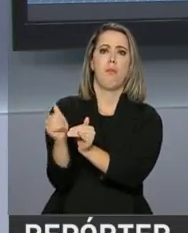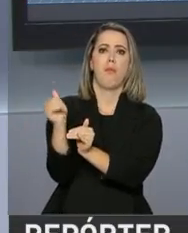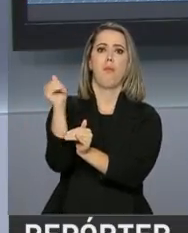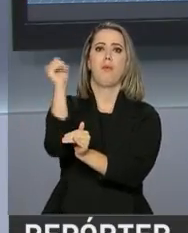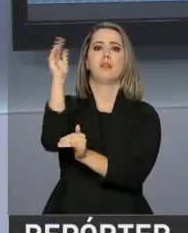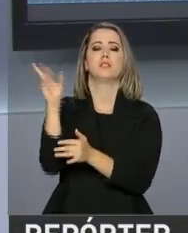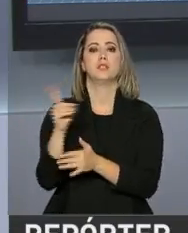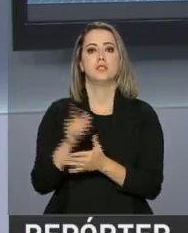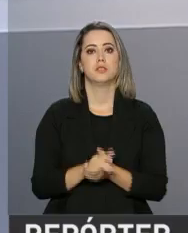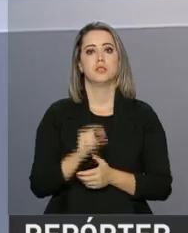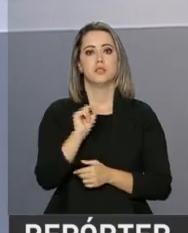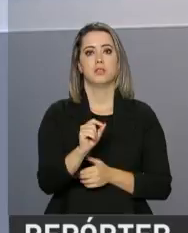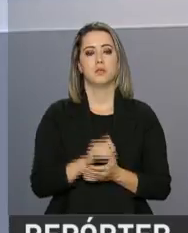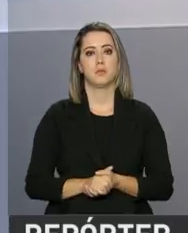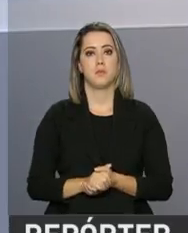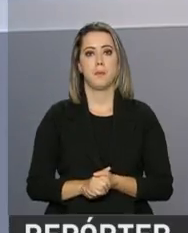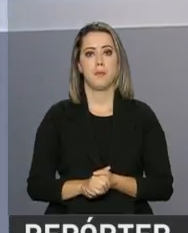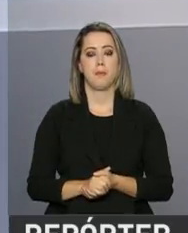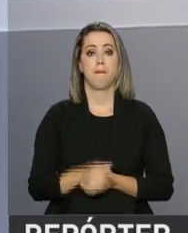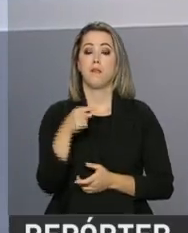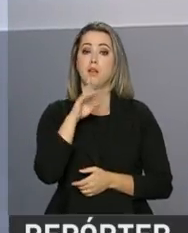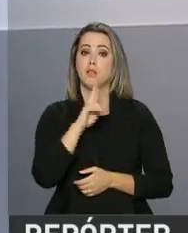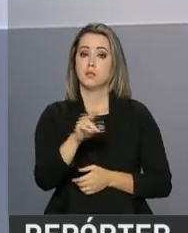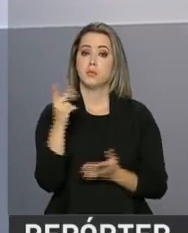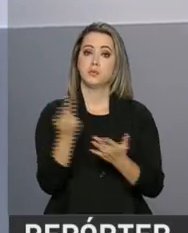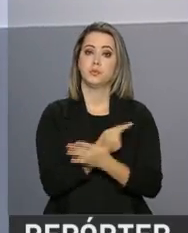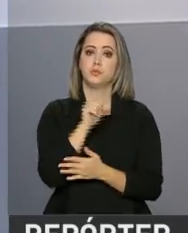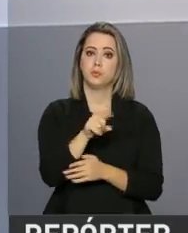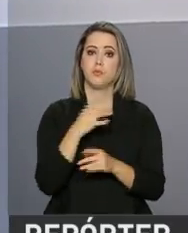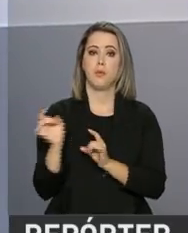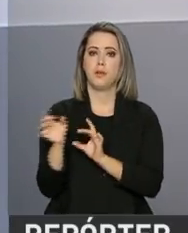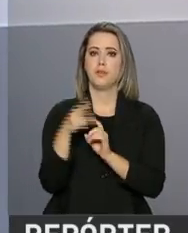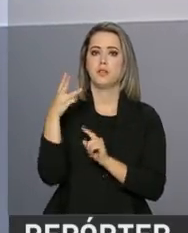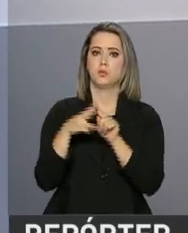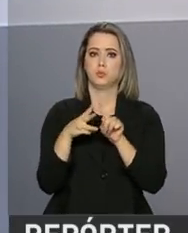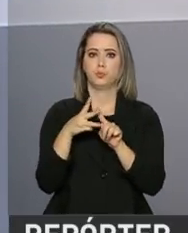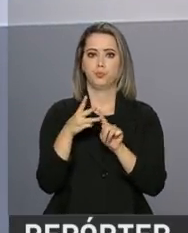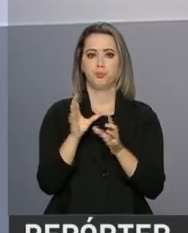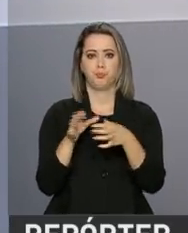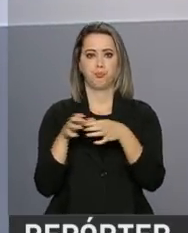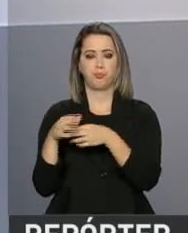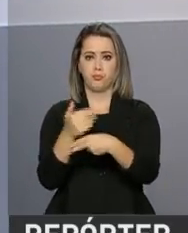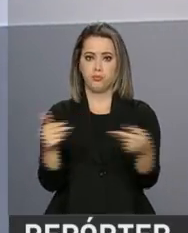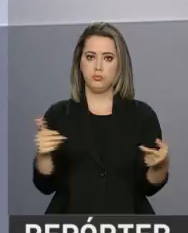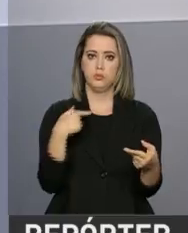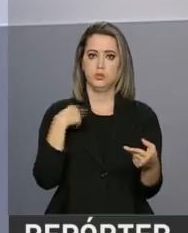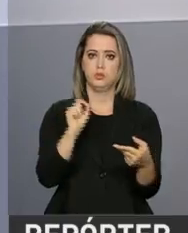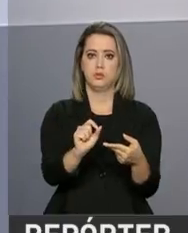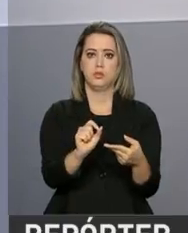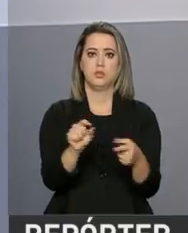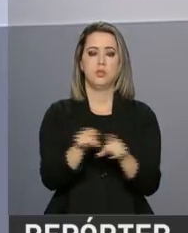americana. Portanto, o resultado foi garantido pela venda de três categorias de produtos. Os semi